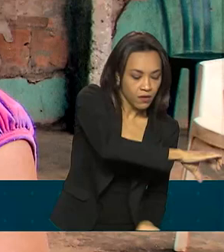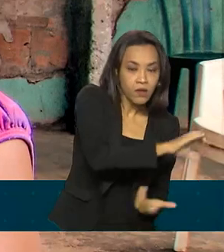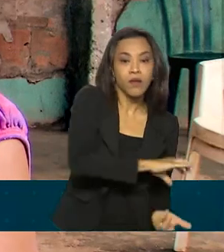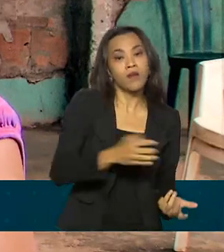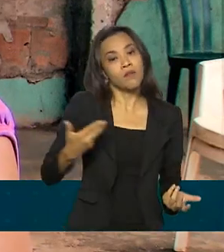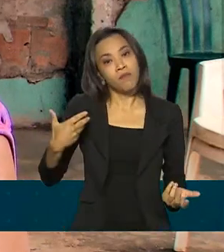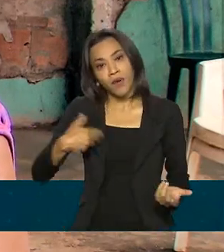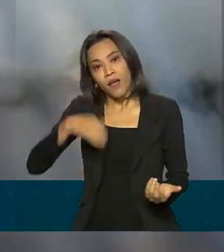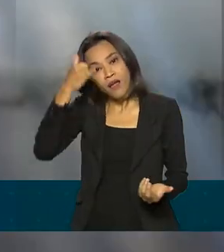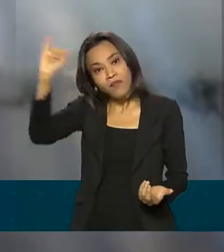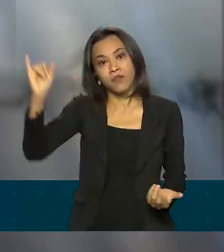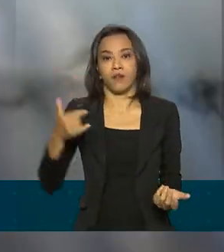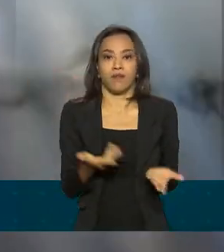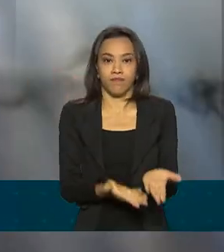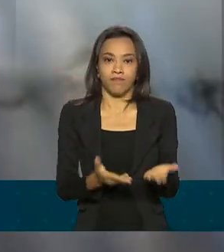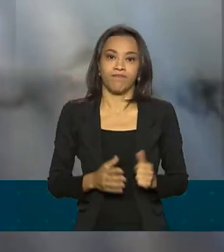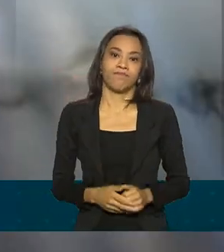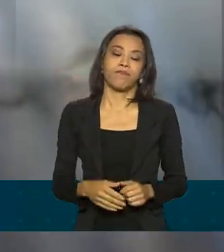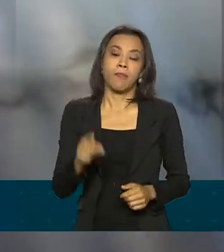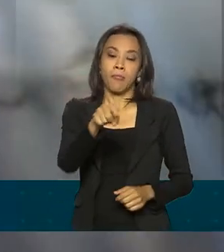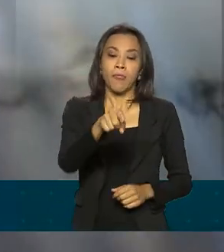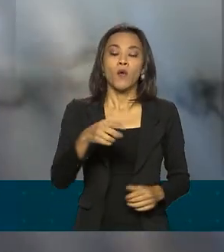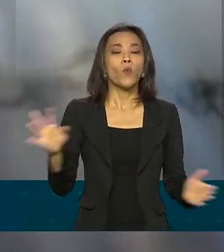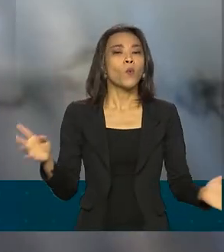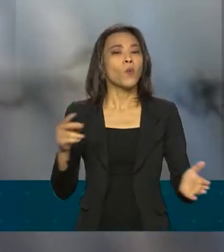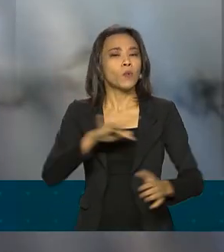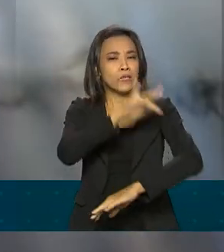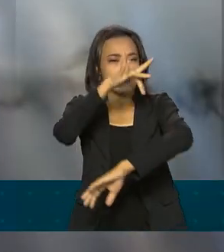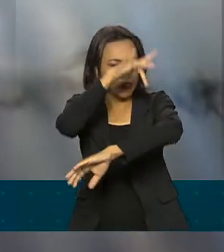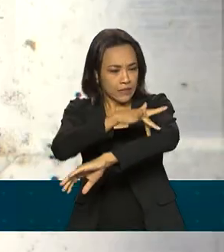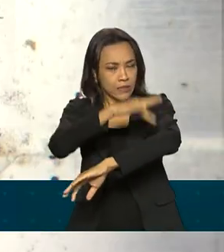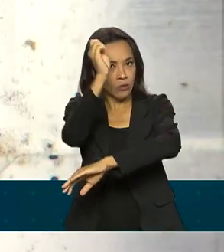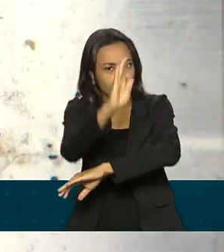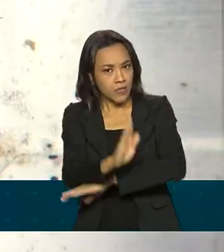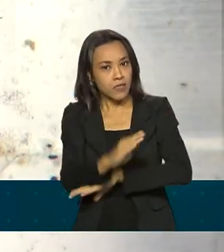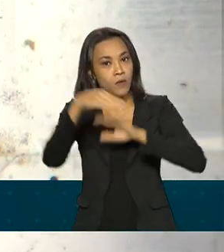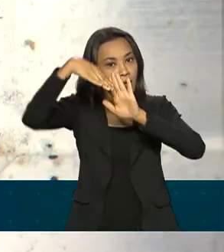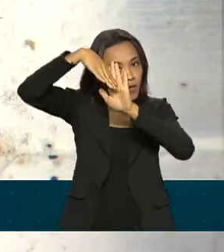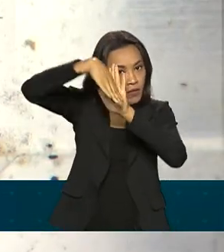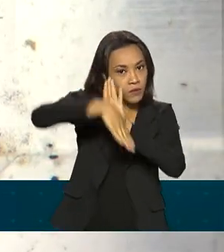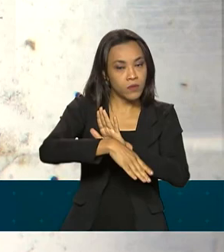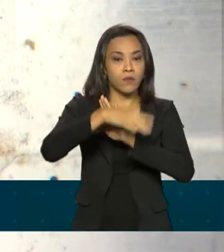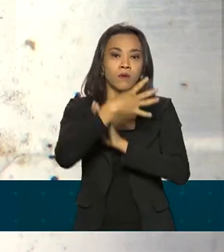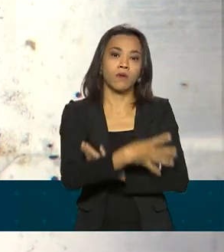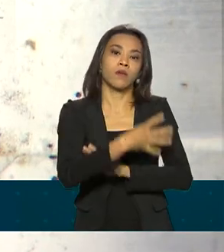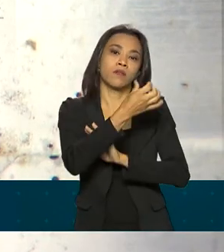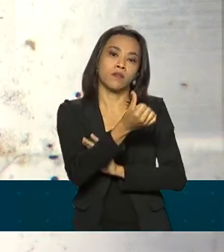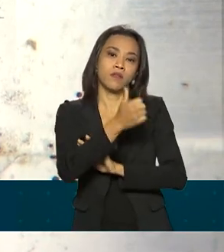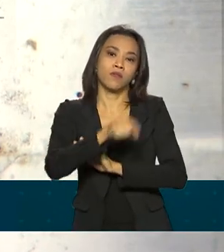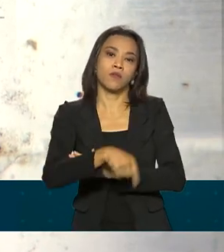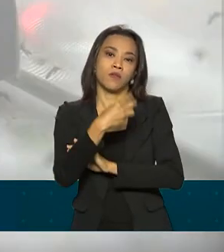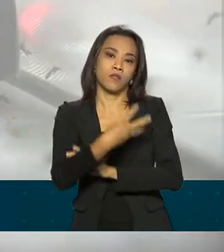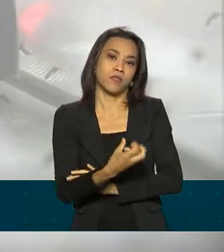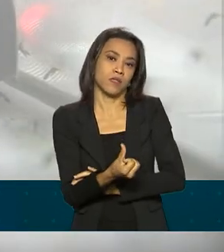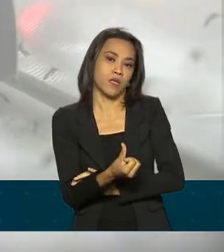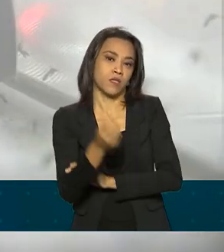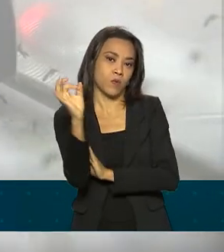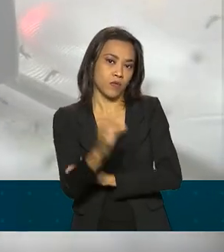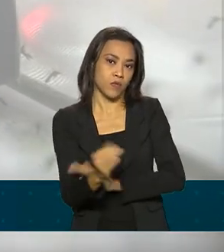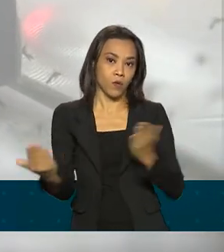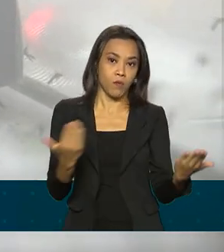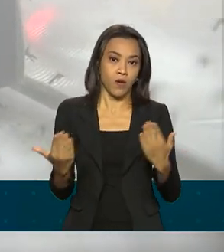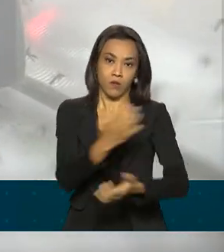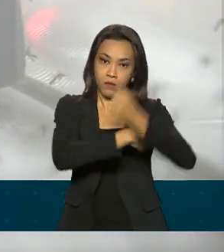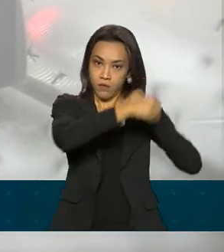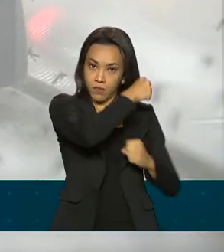acumular água. Os casos de dengue no país caíram 46,6% este ano em relação a 2020.